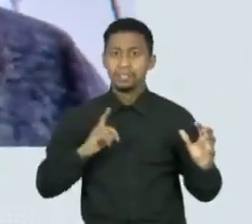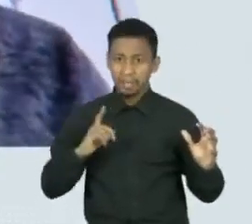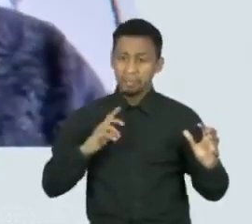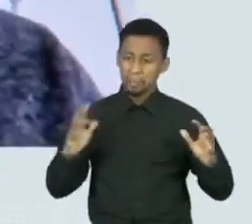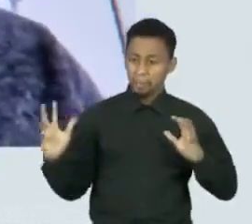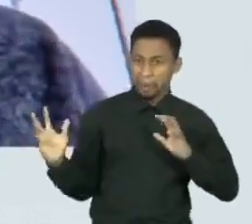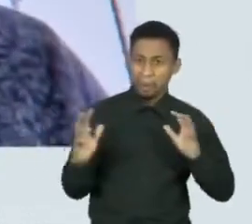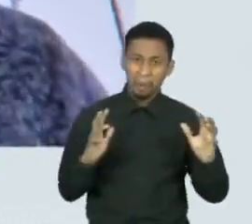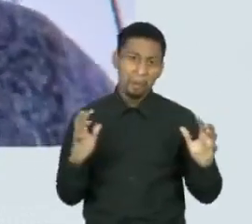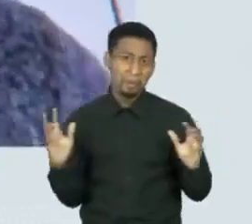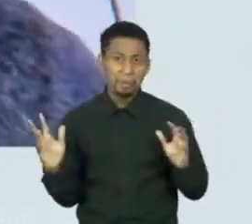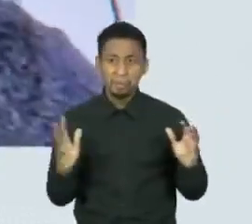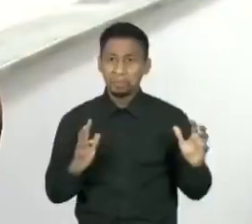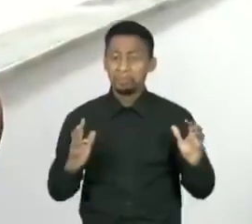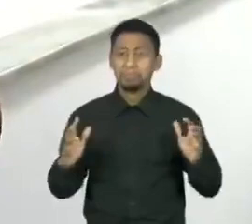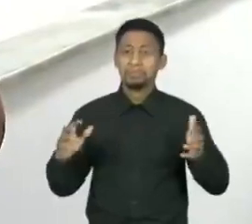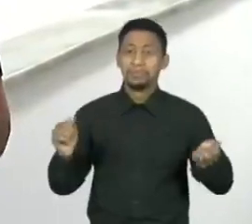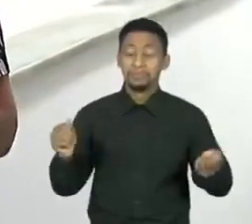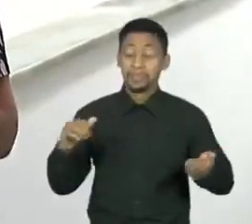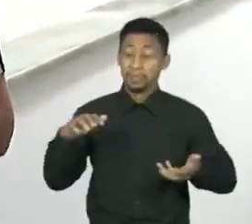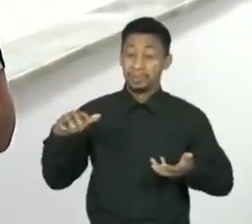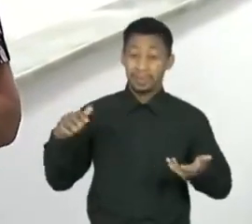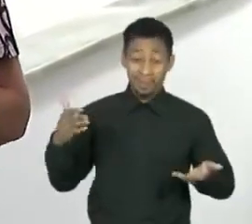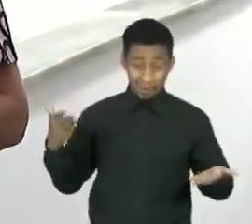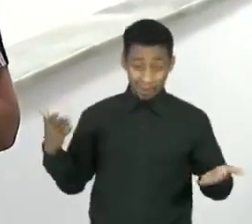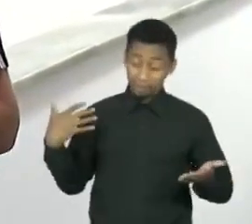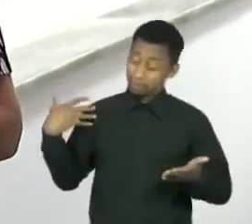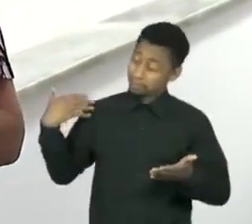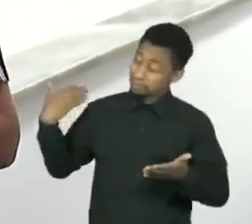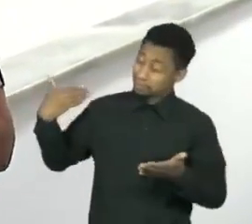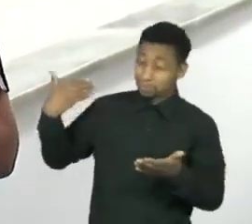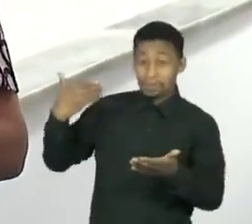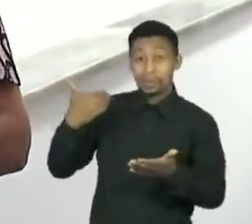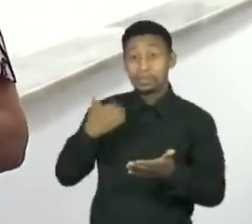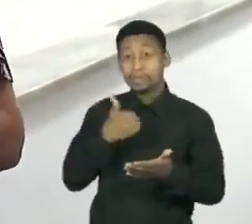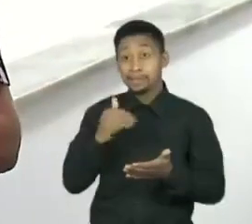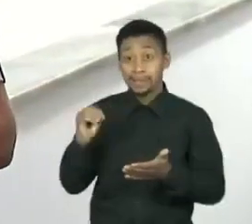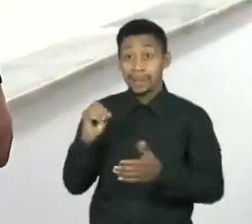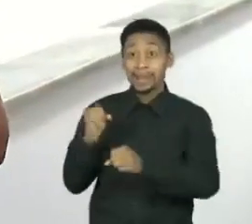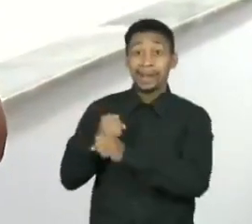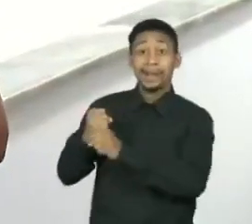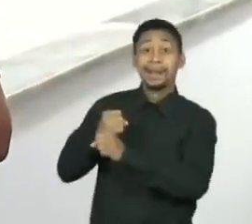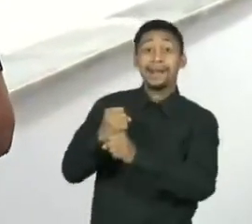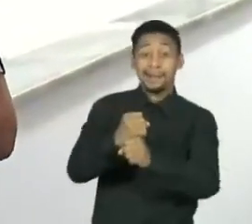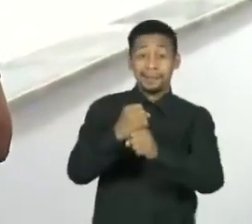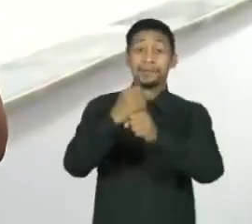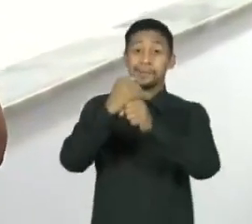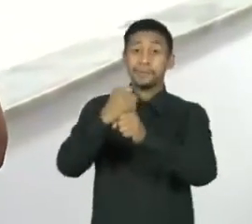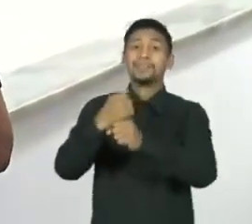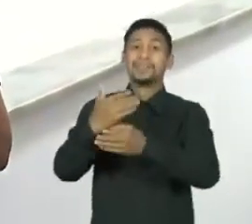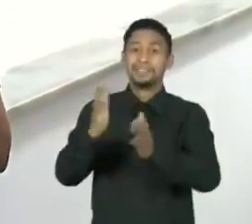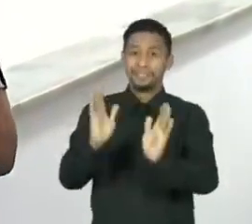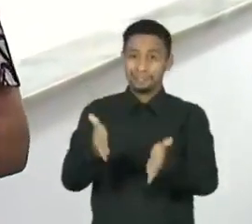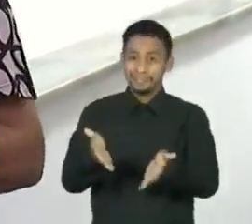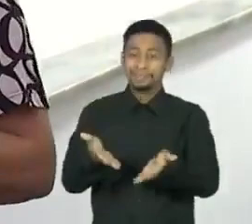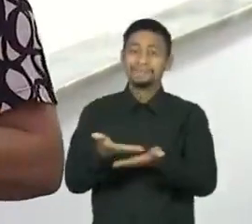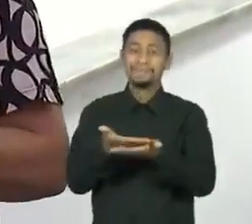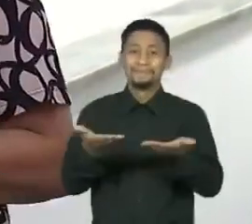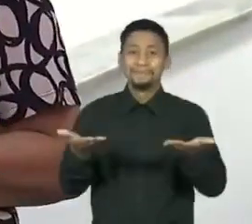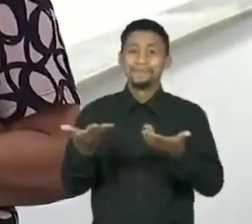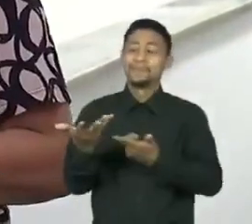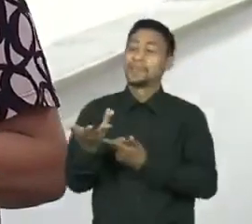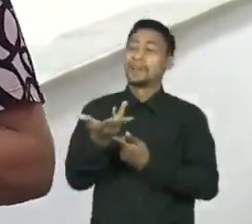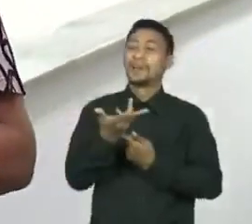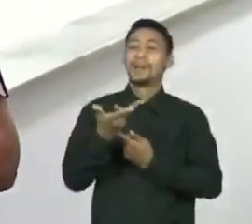fomos brigar lá fora, esse tipo de coisa. Hoje, quase um século depois da Semana de 22, novas formas de